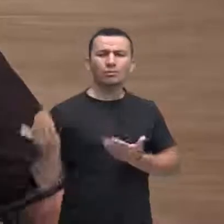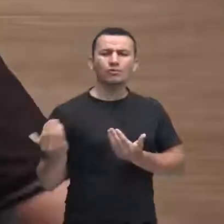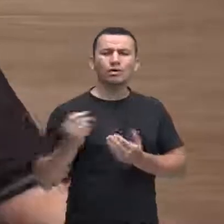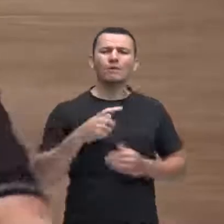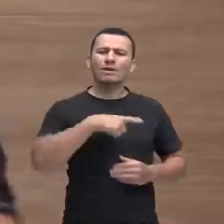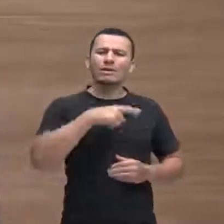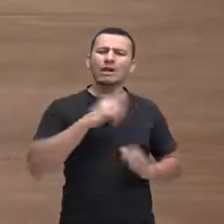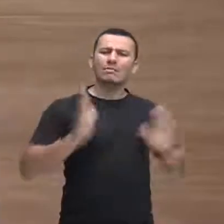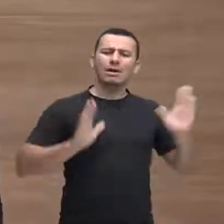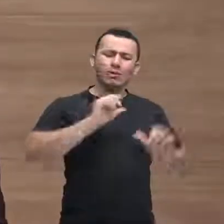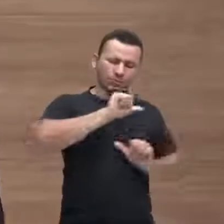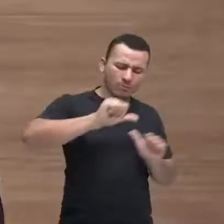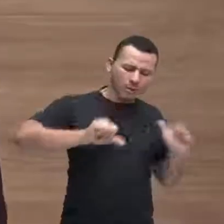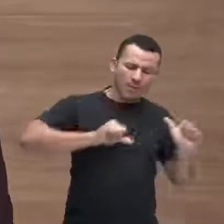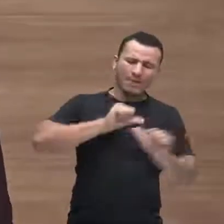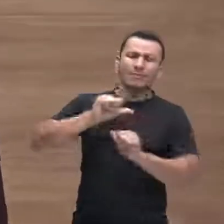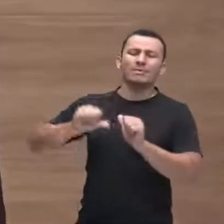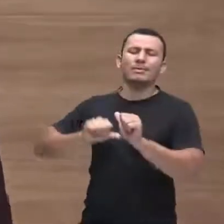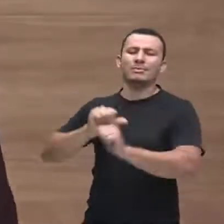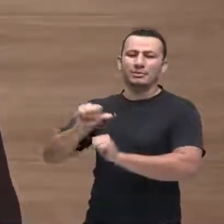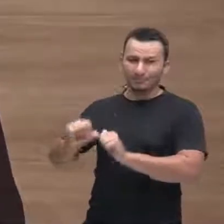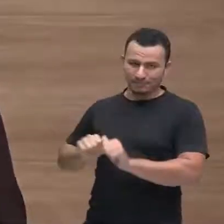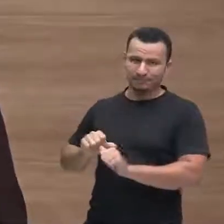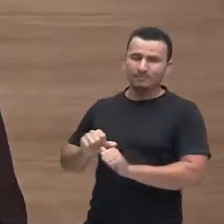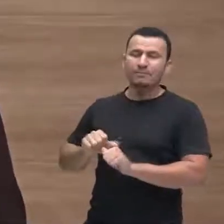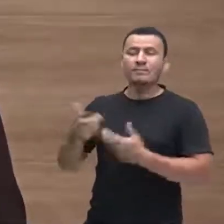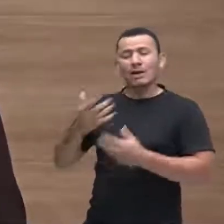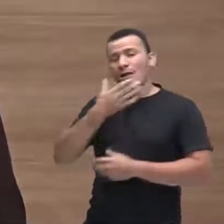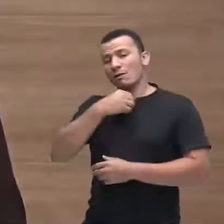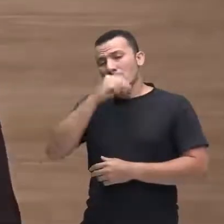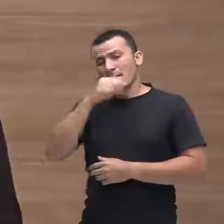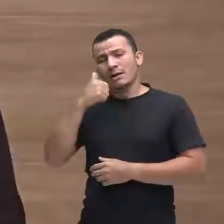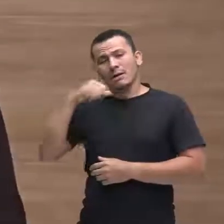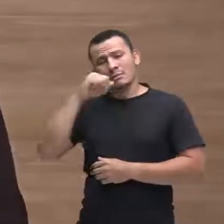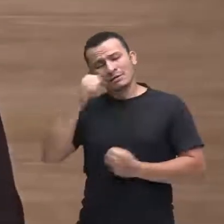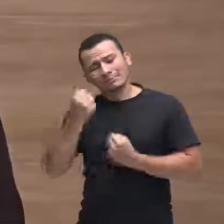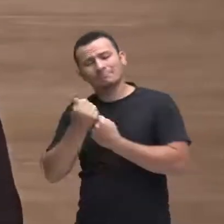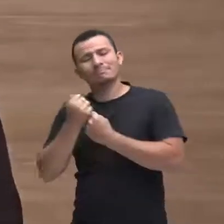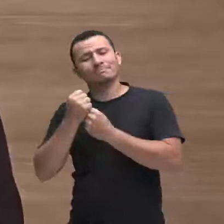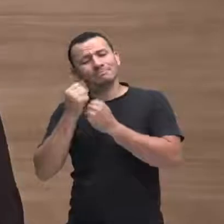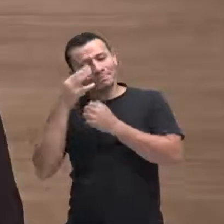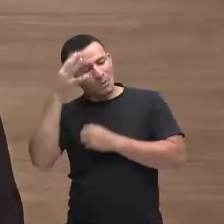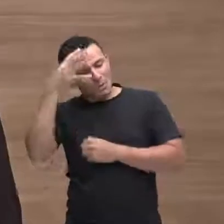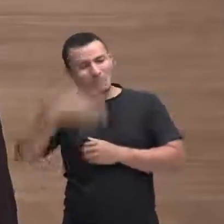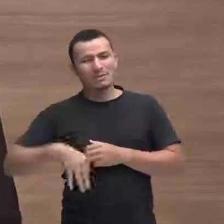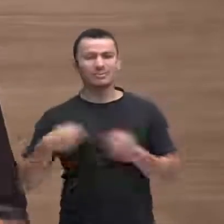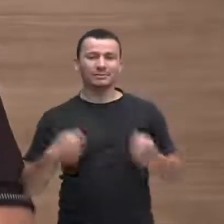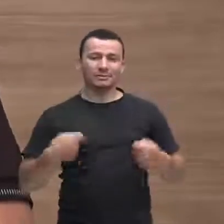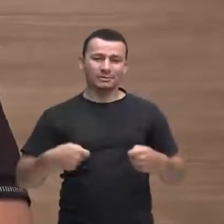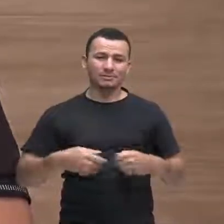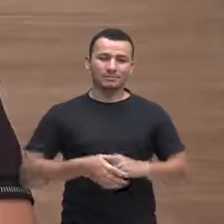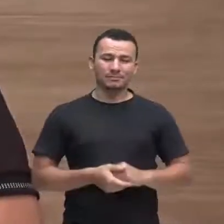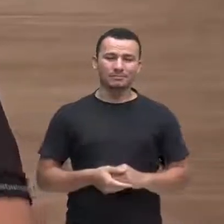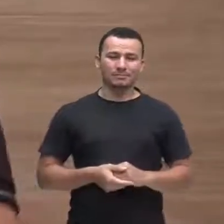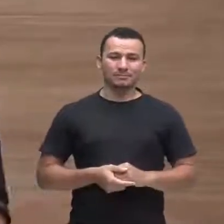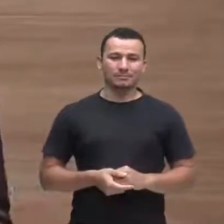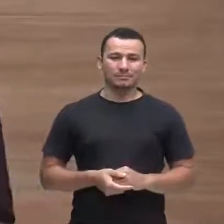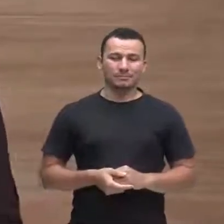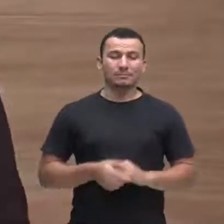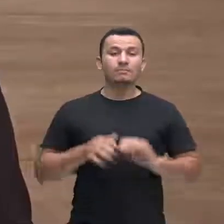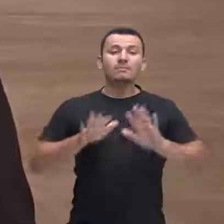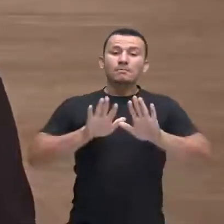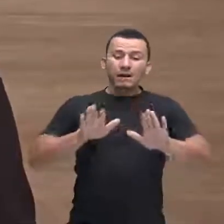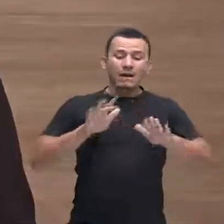estão ocorrendo na vida desse aluno, desse filho, no caso. E as redes